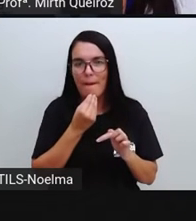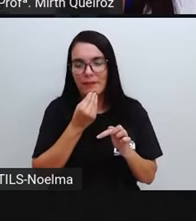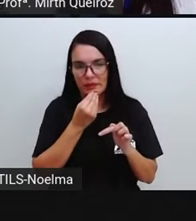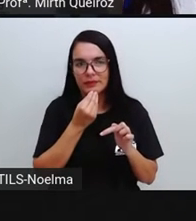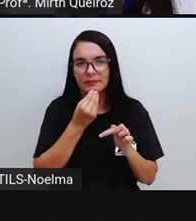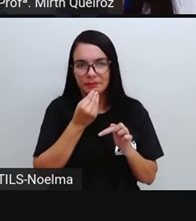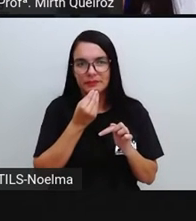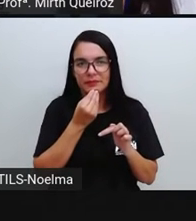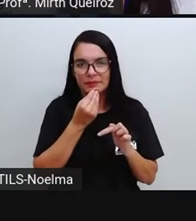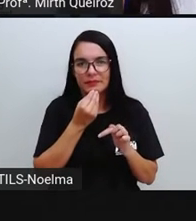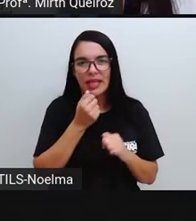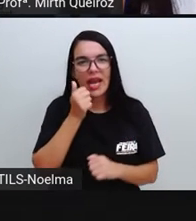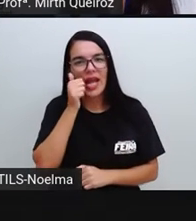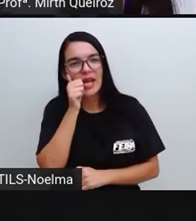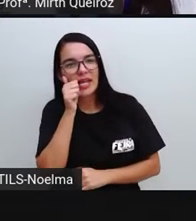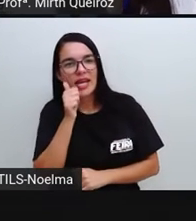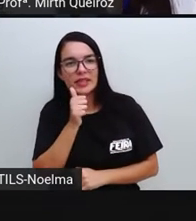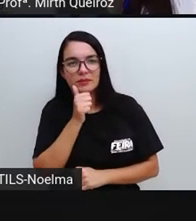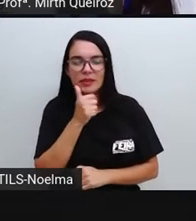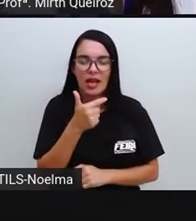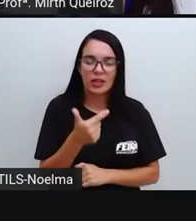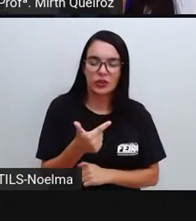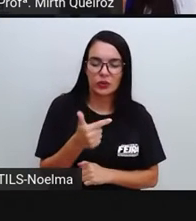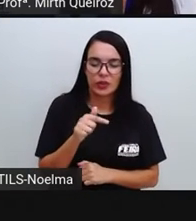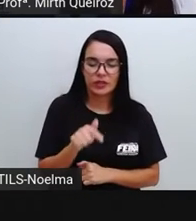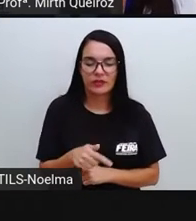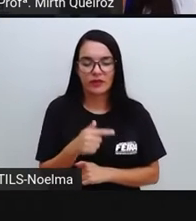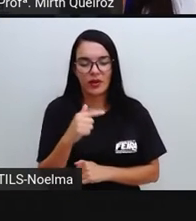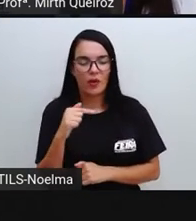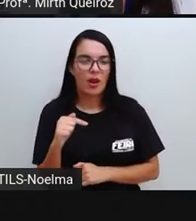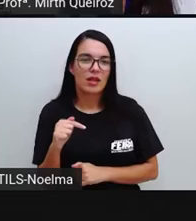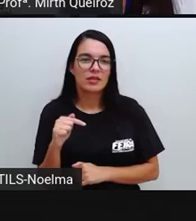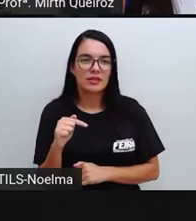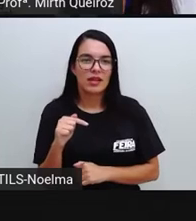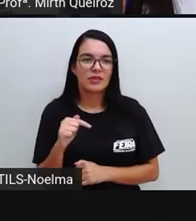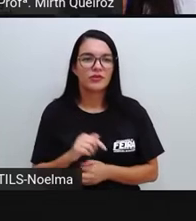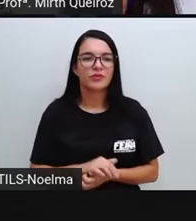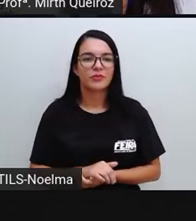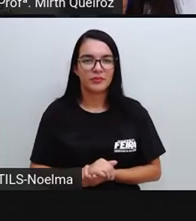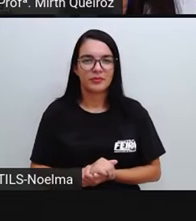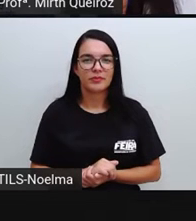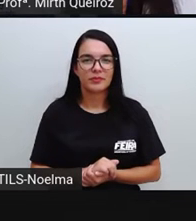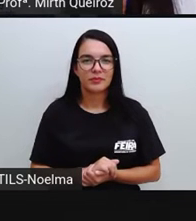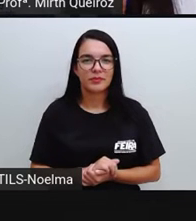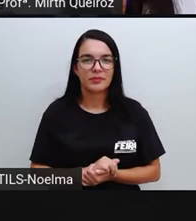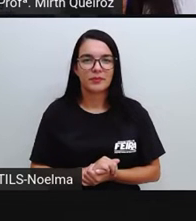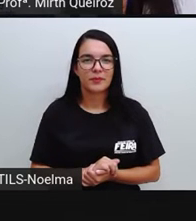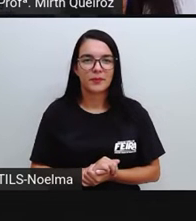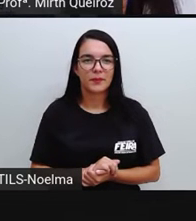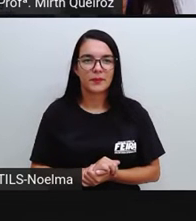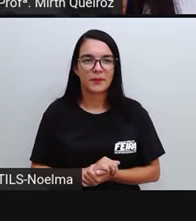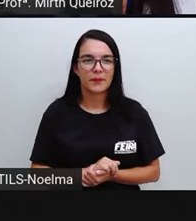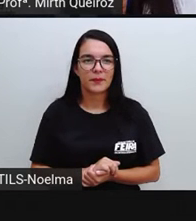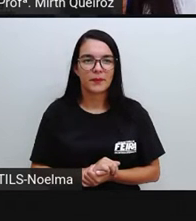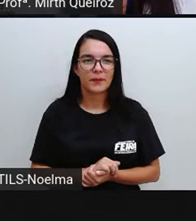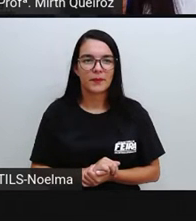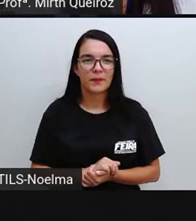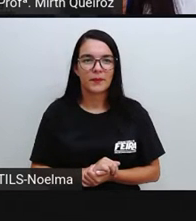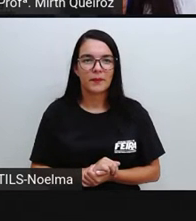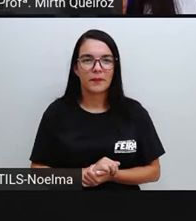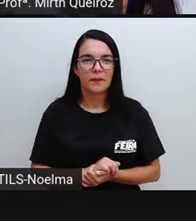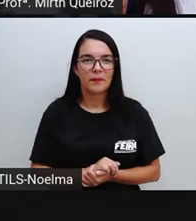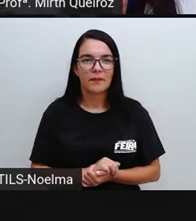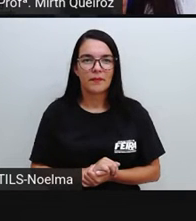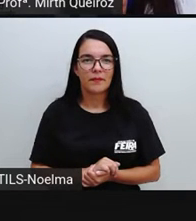De 3,7 litros Ao longo do dia Enquanto as mulheres Devem tomar No mínimo 2,7 litros